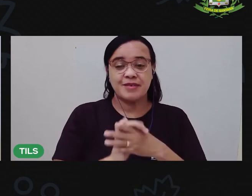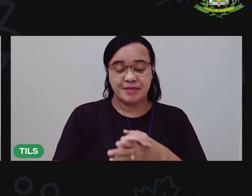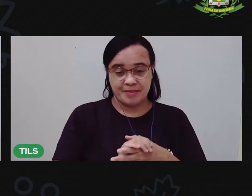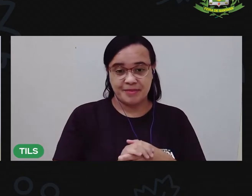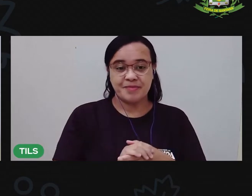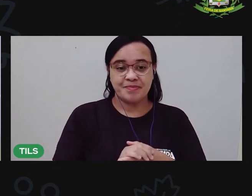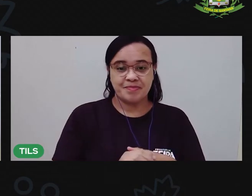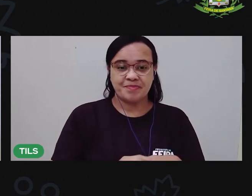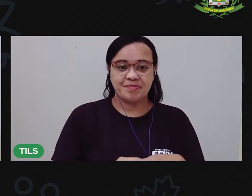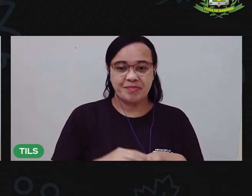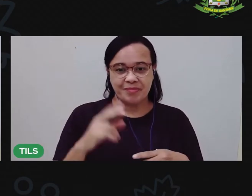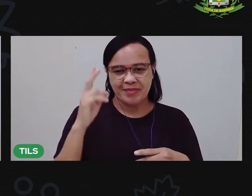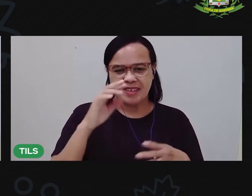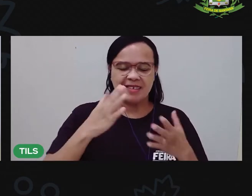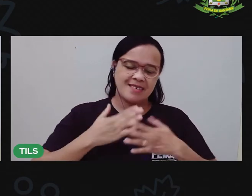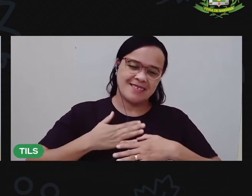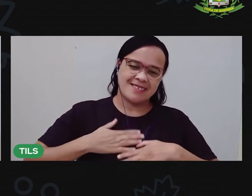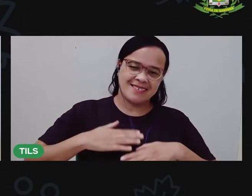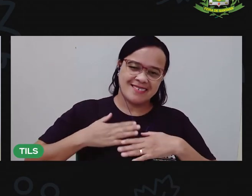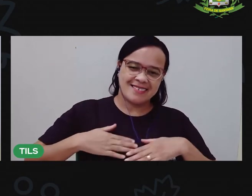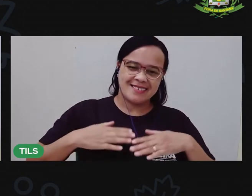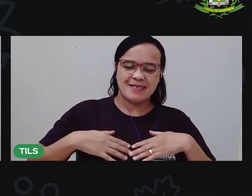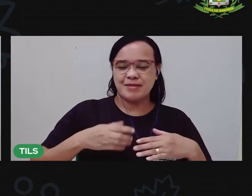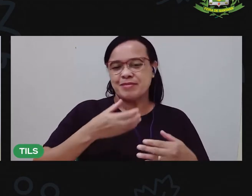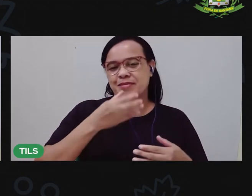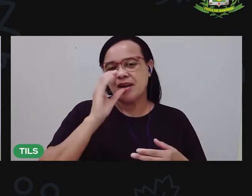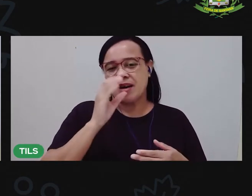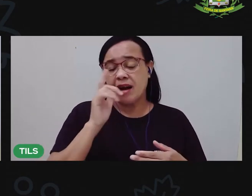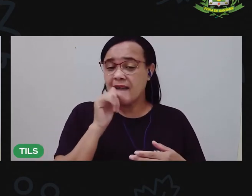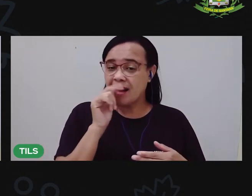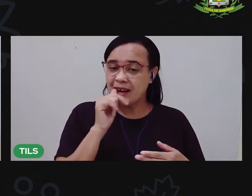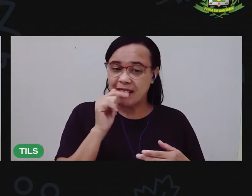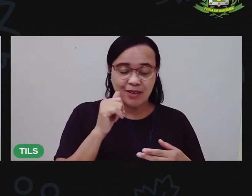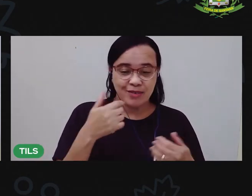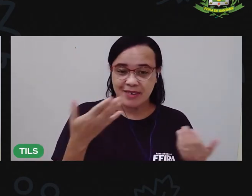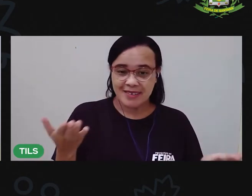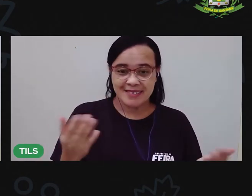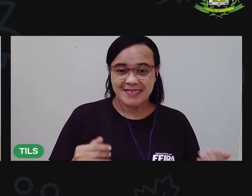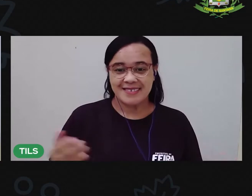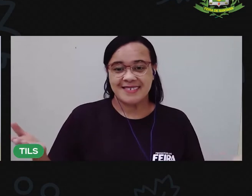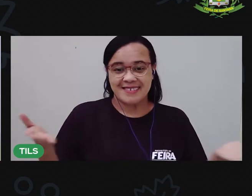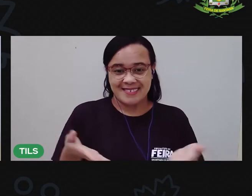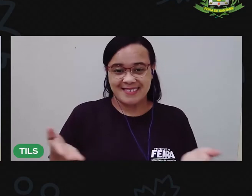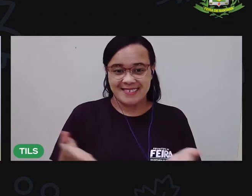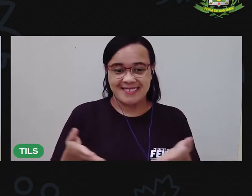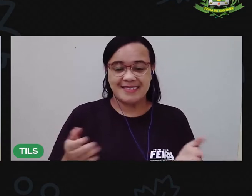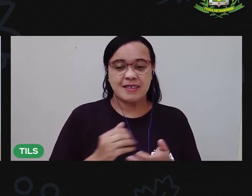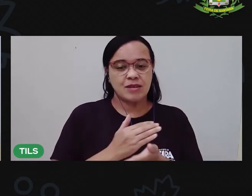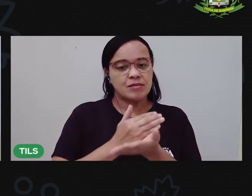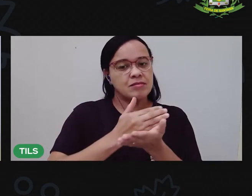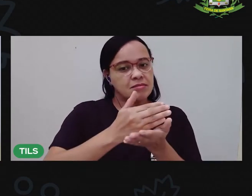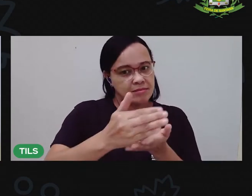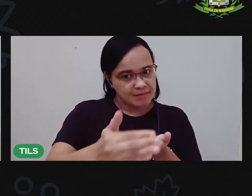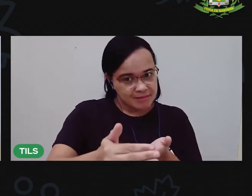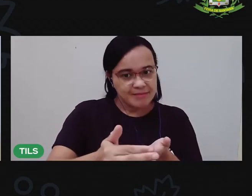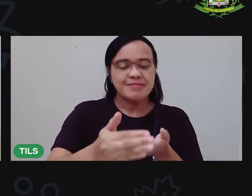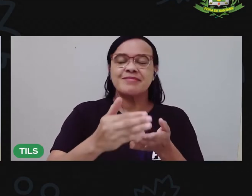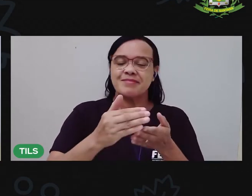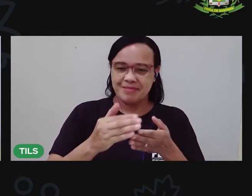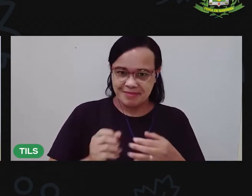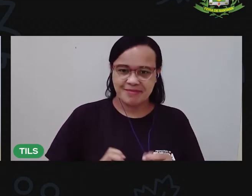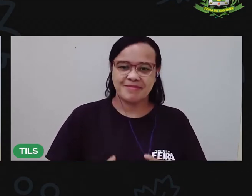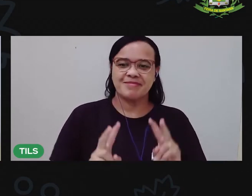Já descansou, já bebeu uma água, né? Agora a gente vai continuar com o nosso momento de